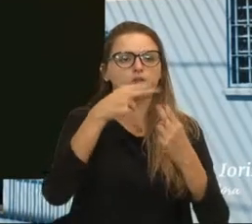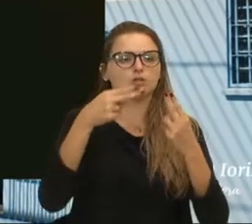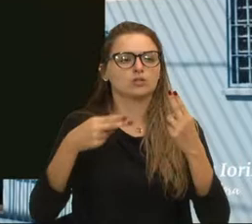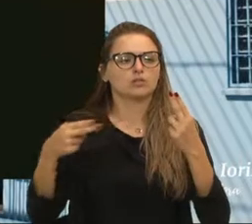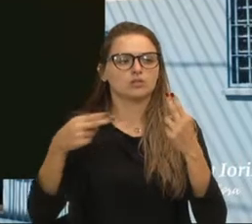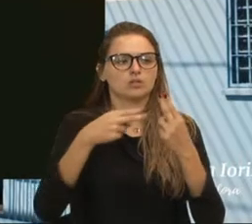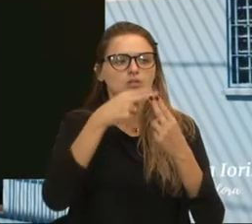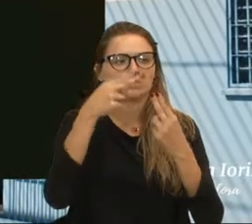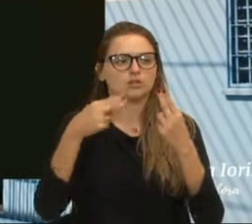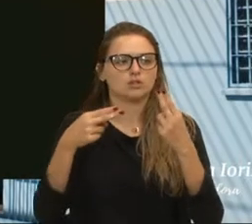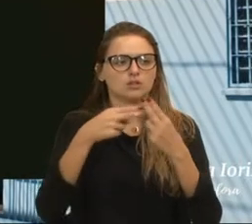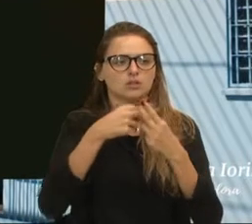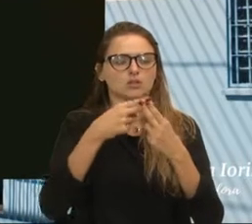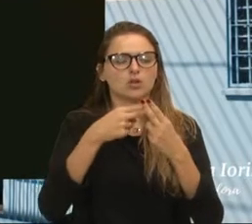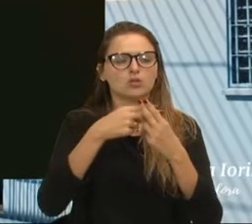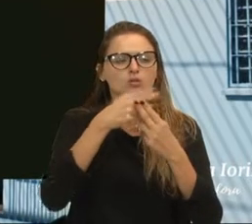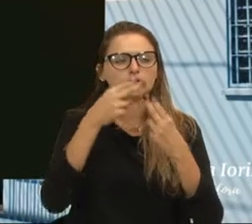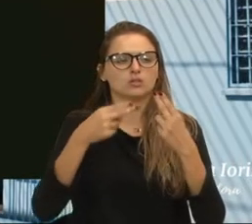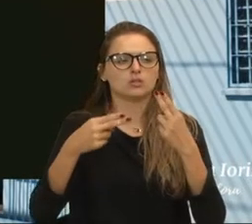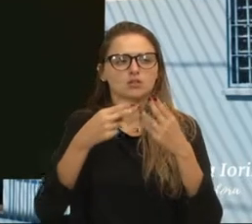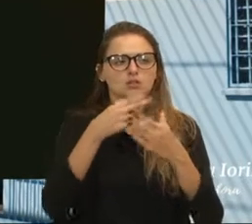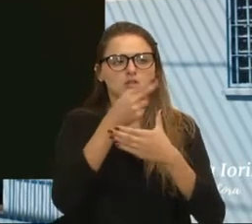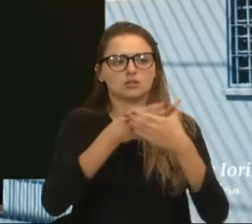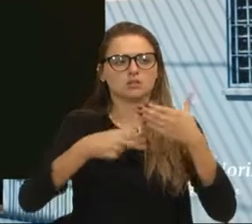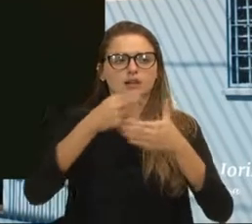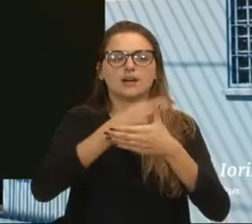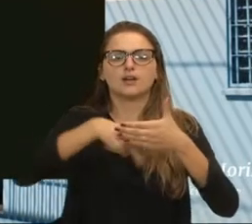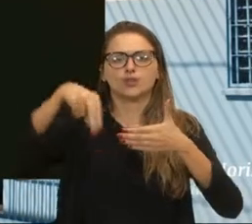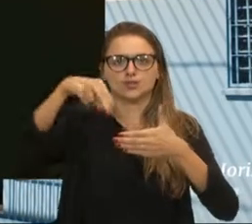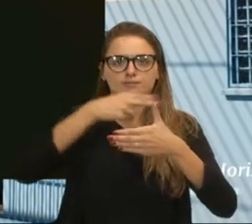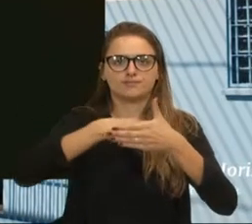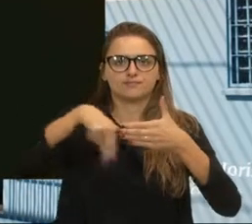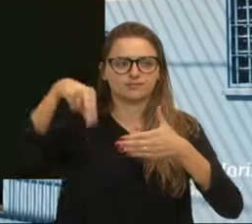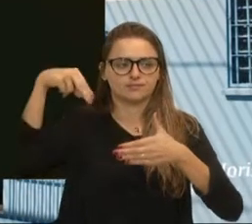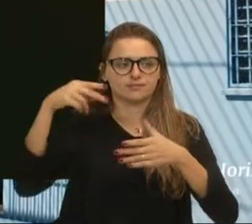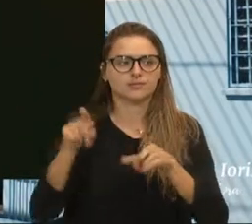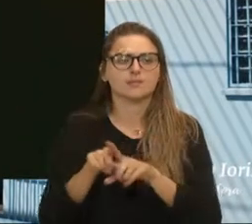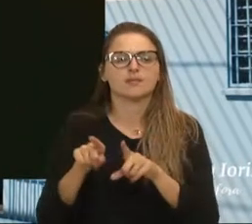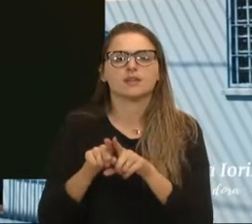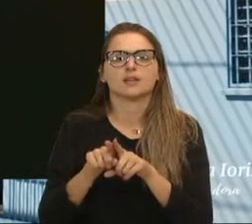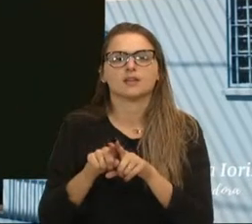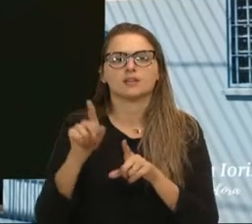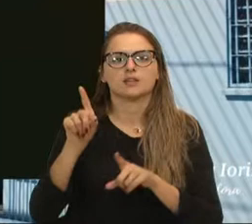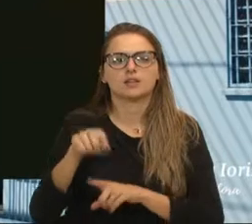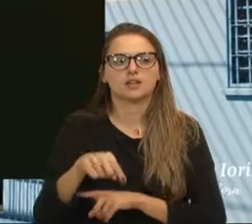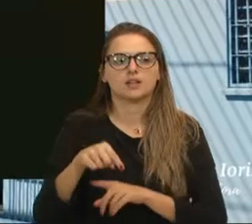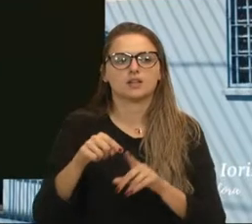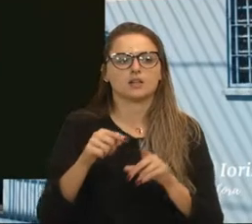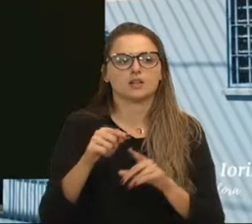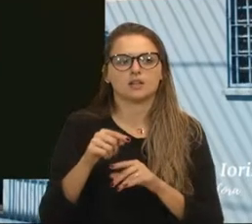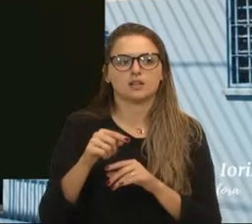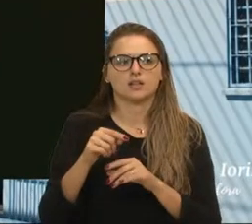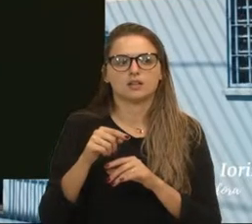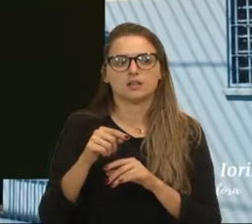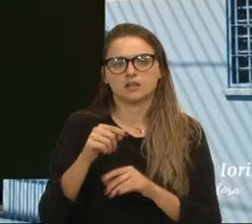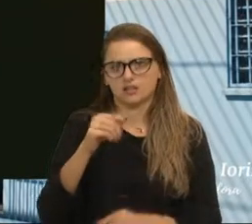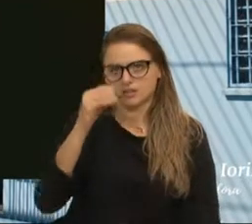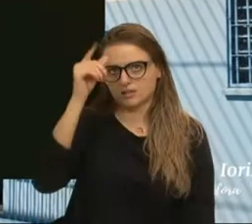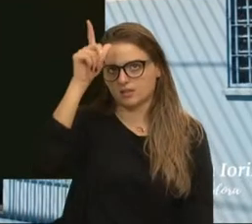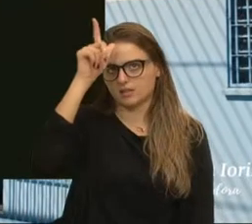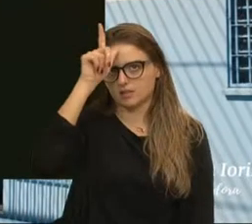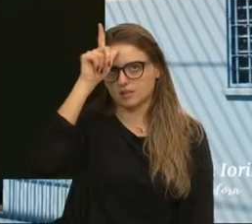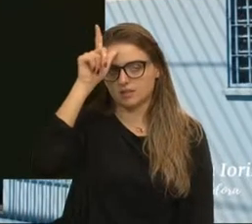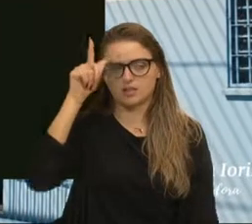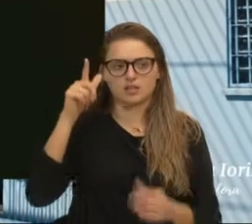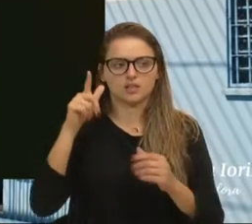Bolívia, Bulgária, Chile, Singapura, Costa Rica, Estados Unidos, Inglaterra, México, Nova Zelândia, entre